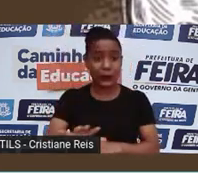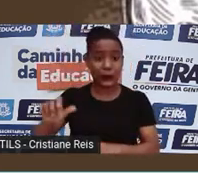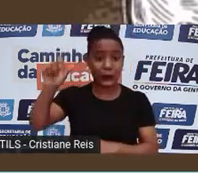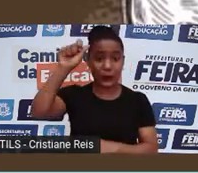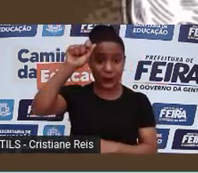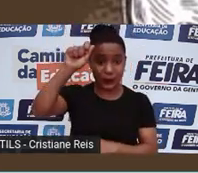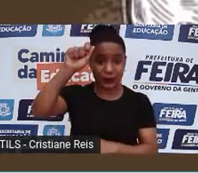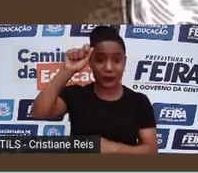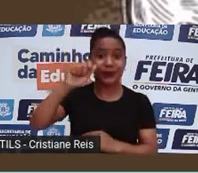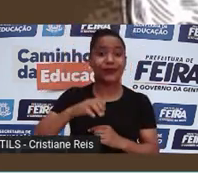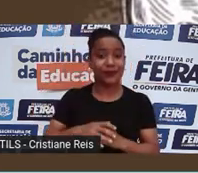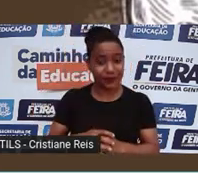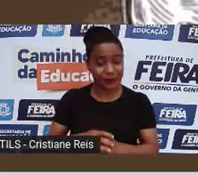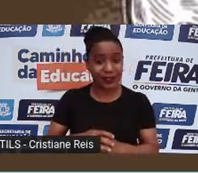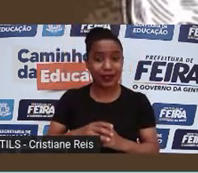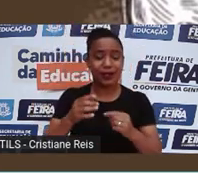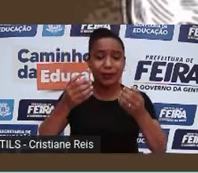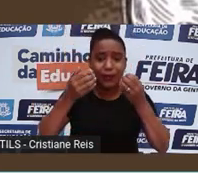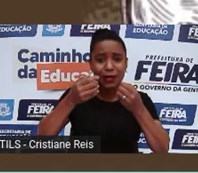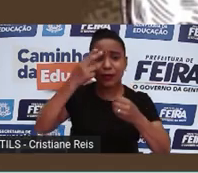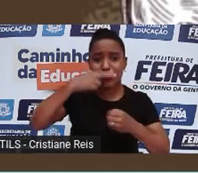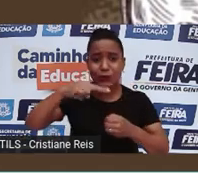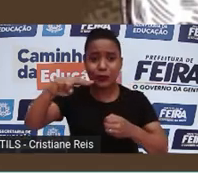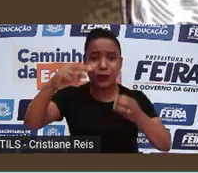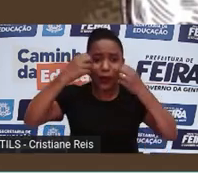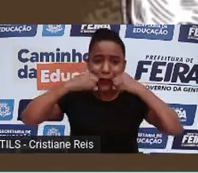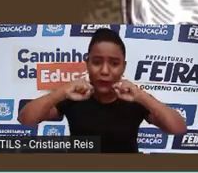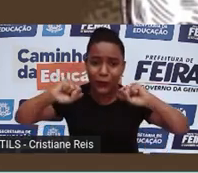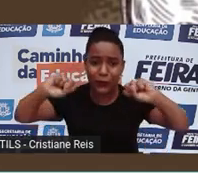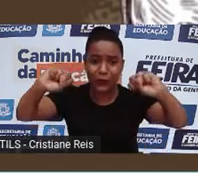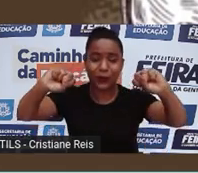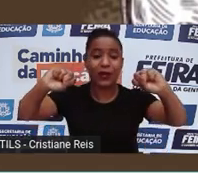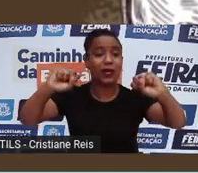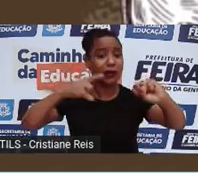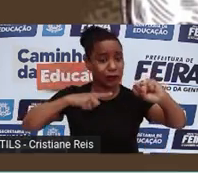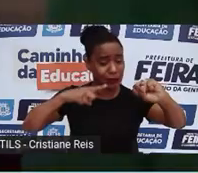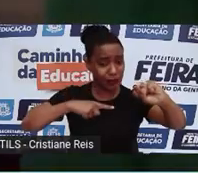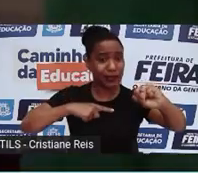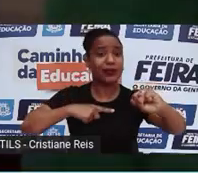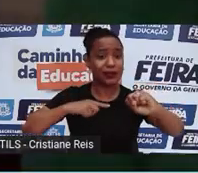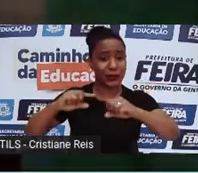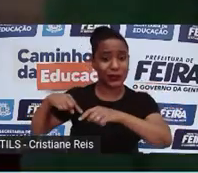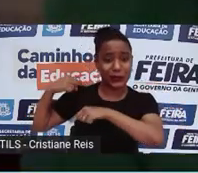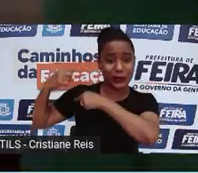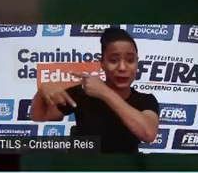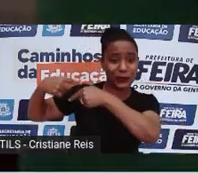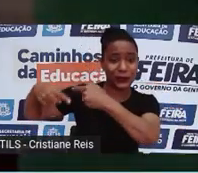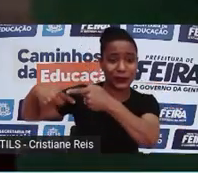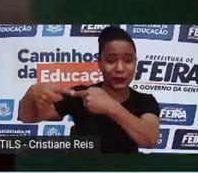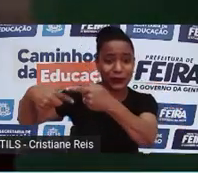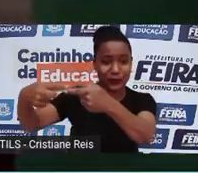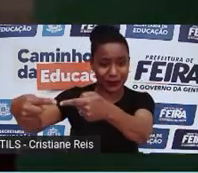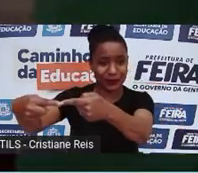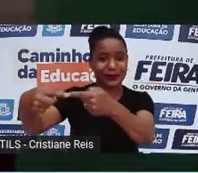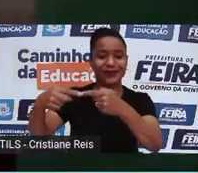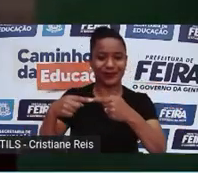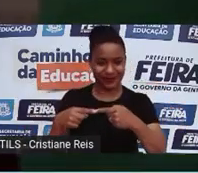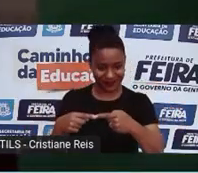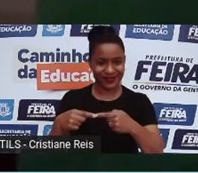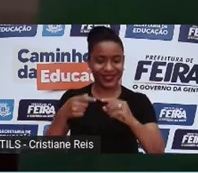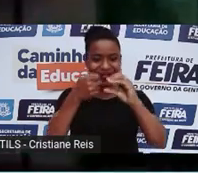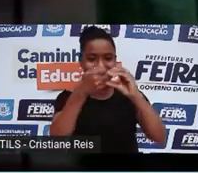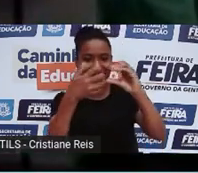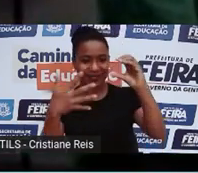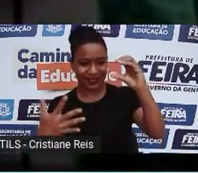tem um ancestral comum que viveu há 6 milhões de anos. Pergunto ao Dr. Church se ele já identificou